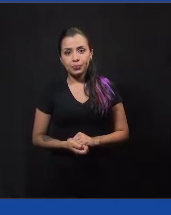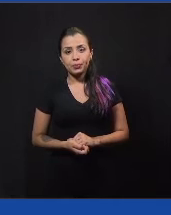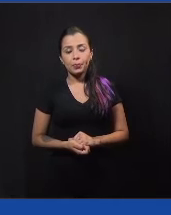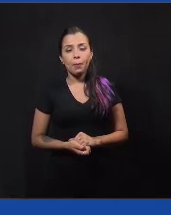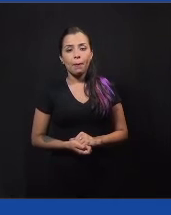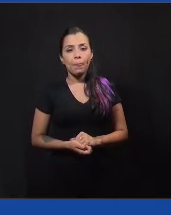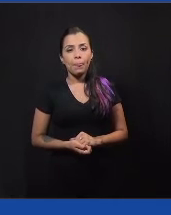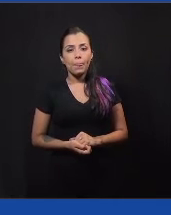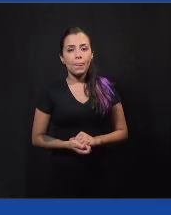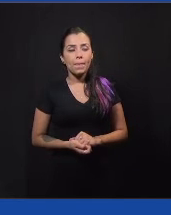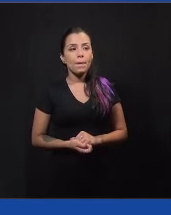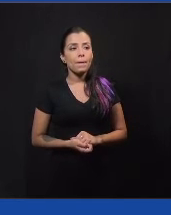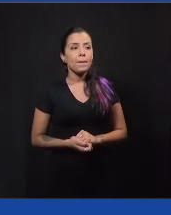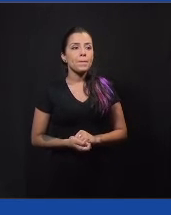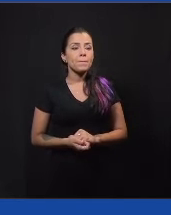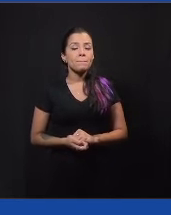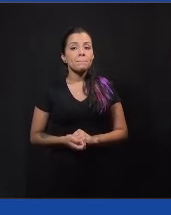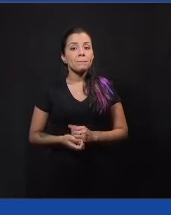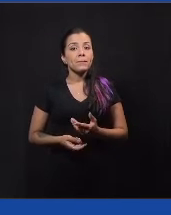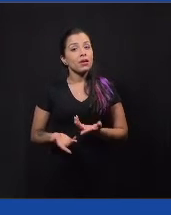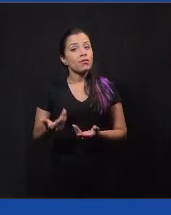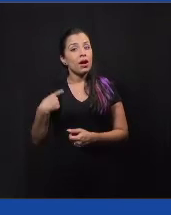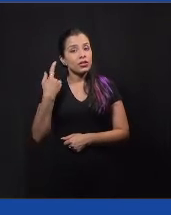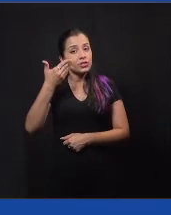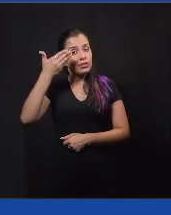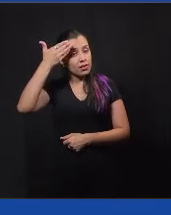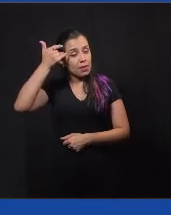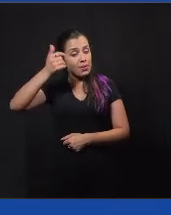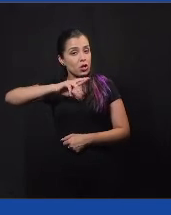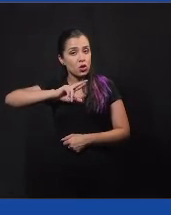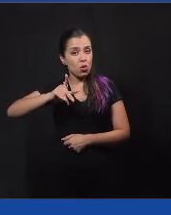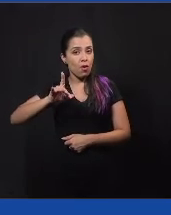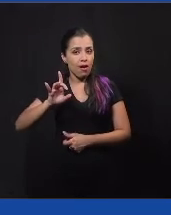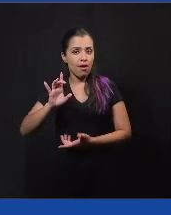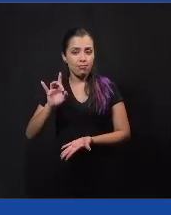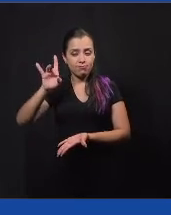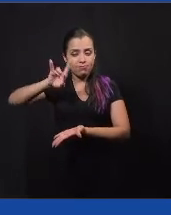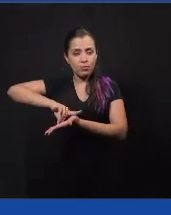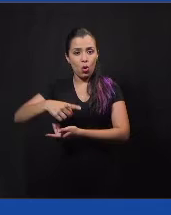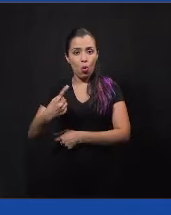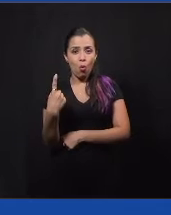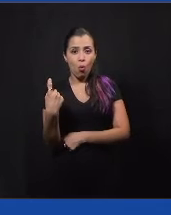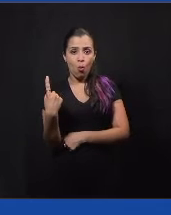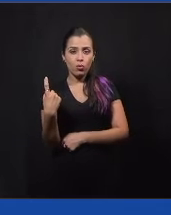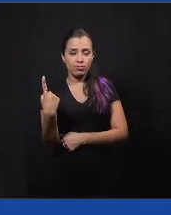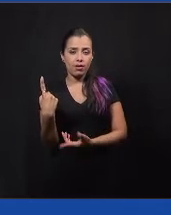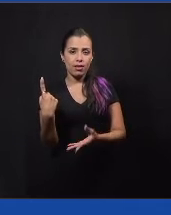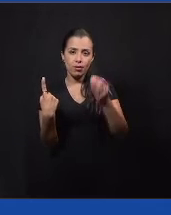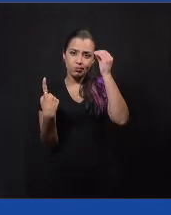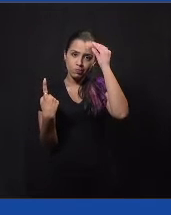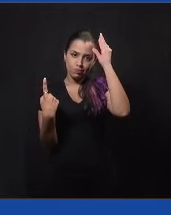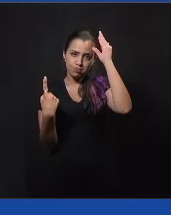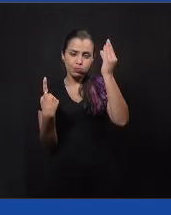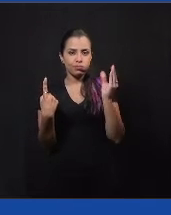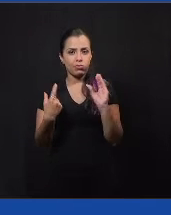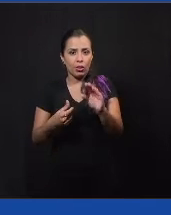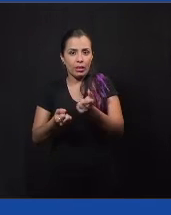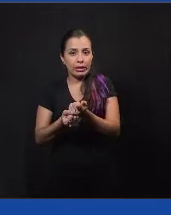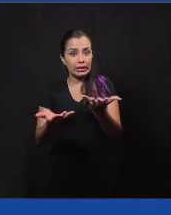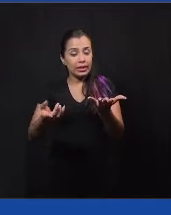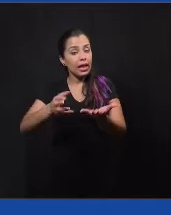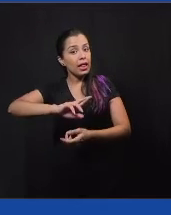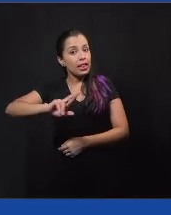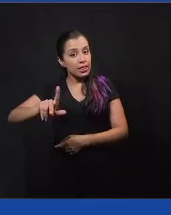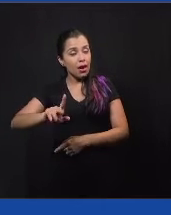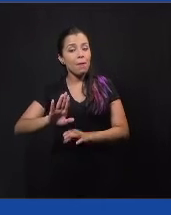não é um fator determinante, né, não é só o conhecimento que a gente disponibiliza, mas que é muito importante